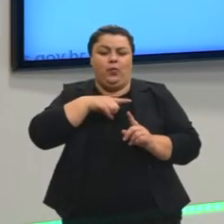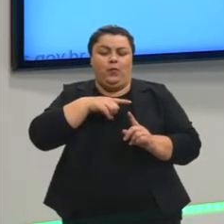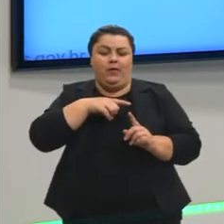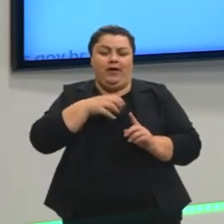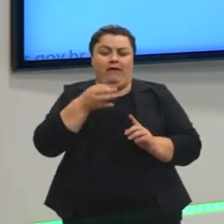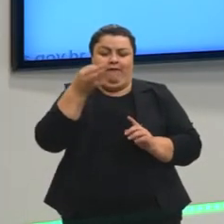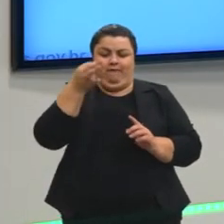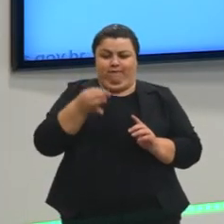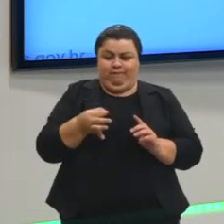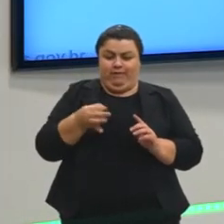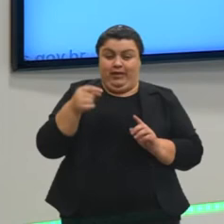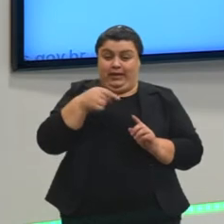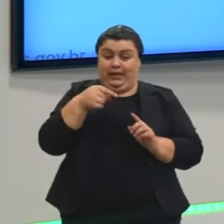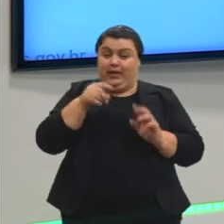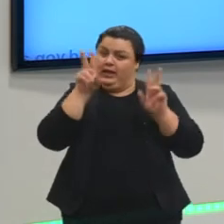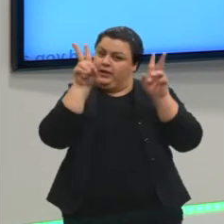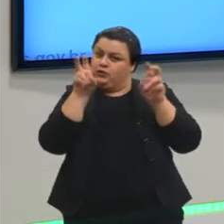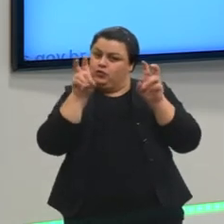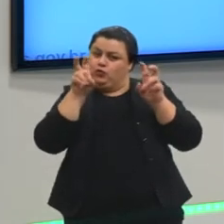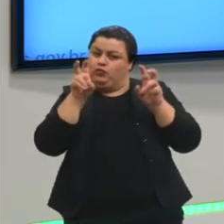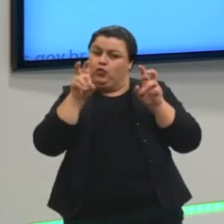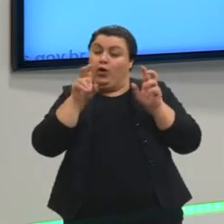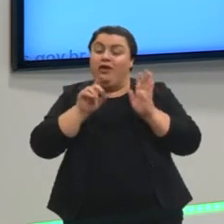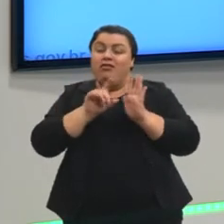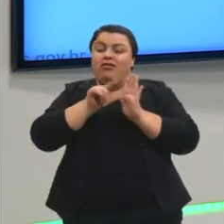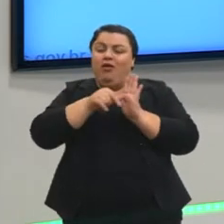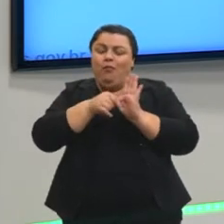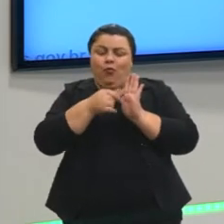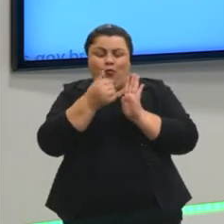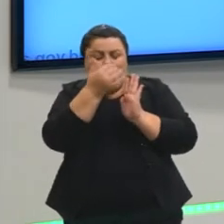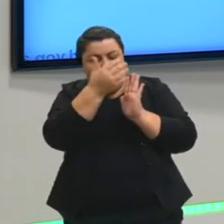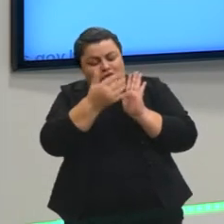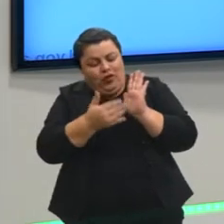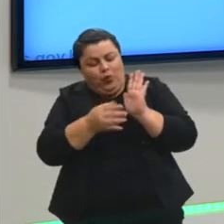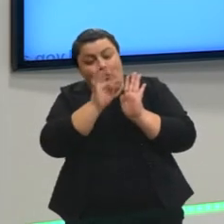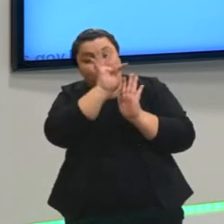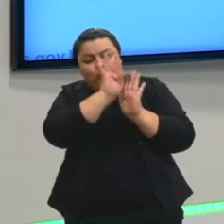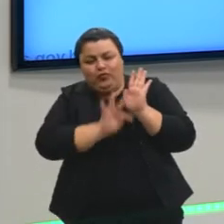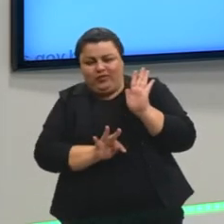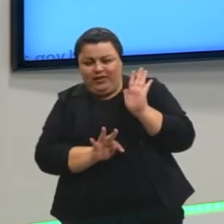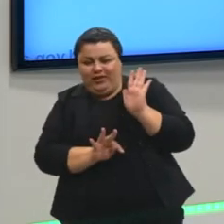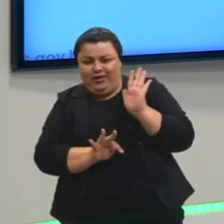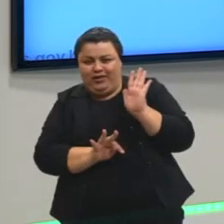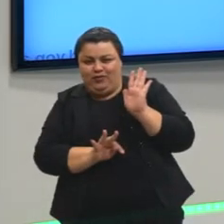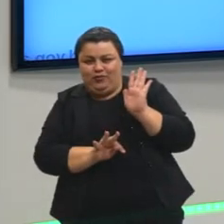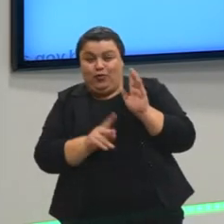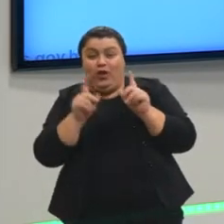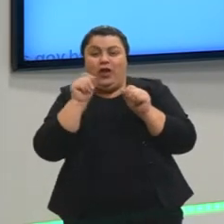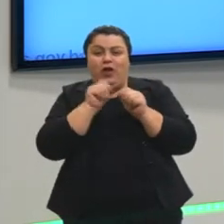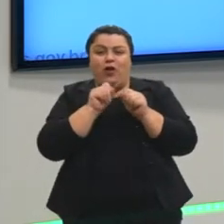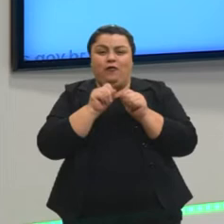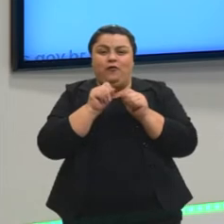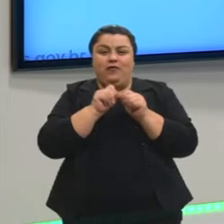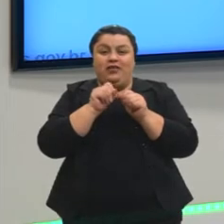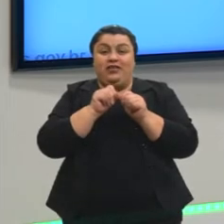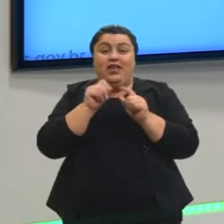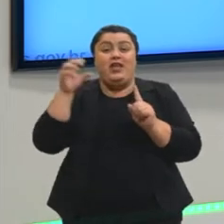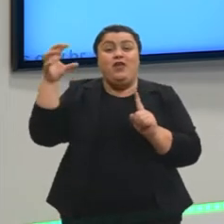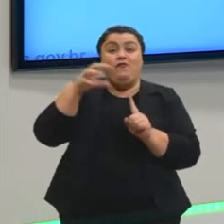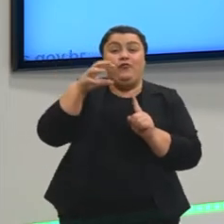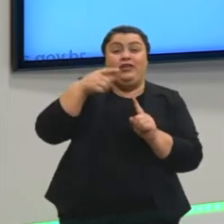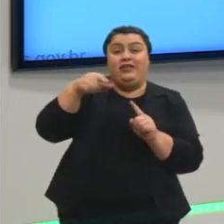e no decorrer do meu texto eu vou tentar persuadir o meu leitor. O que que é persuadir?